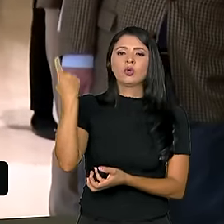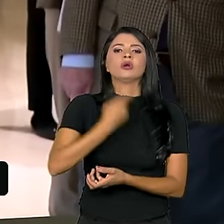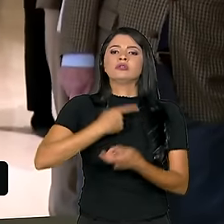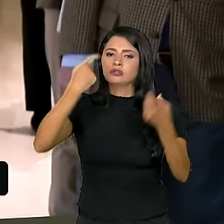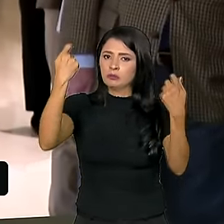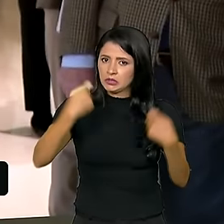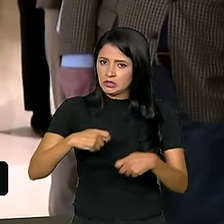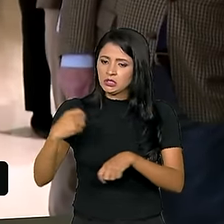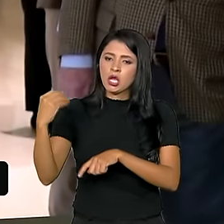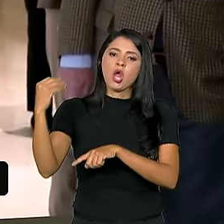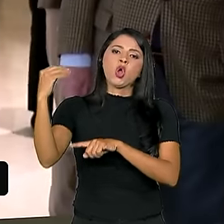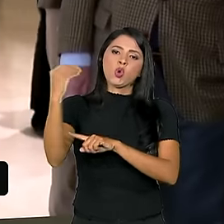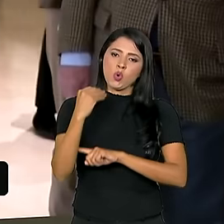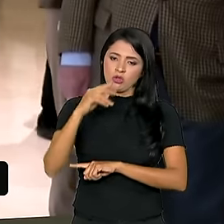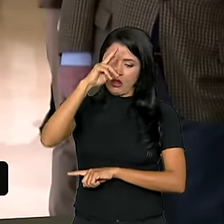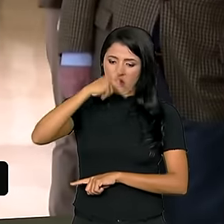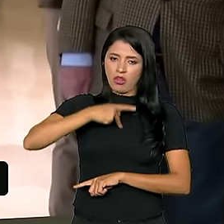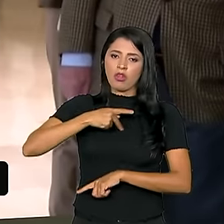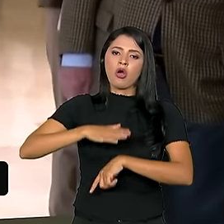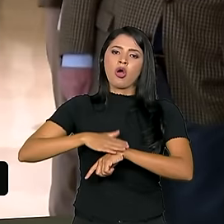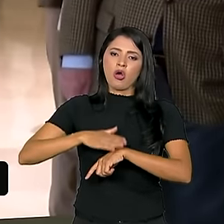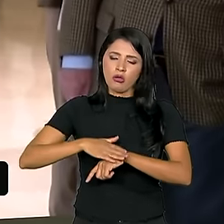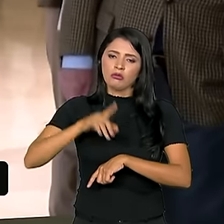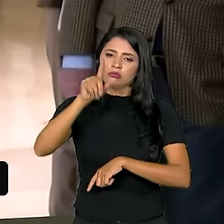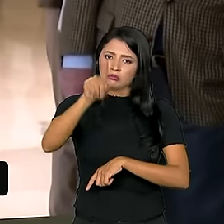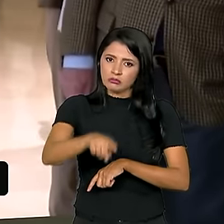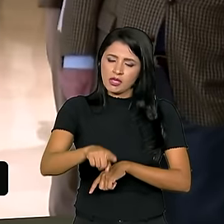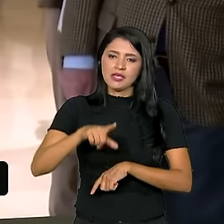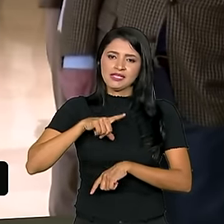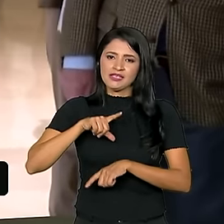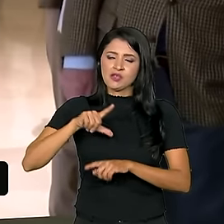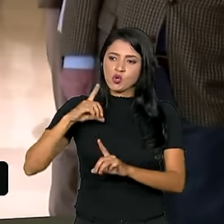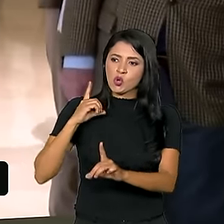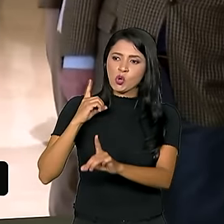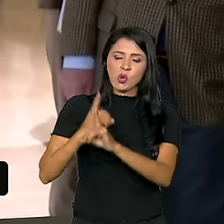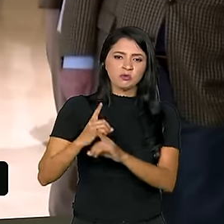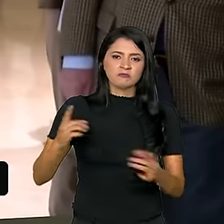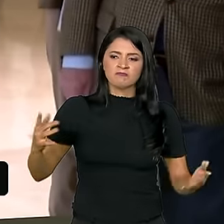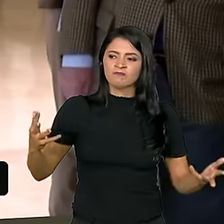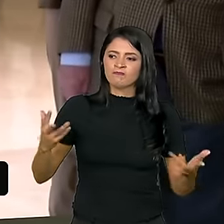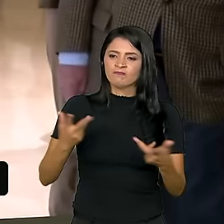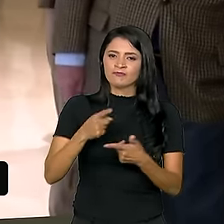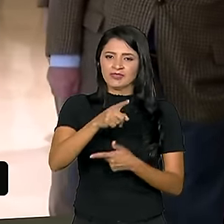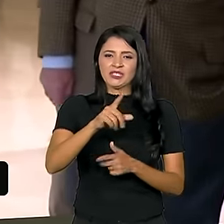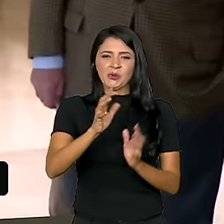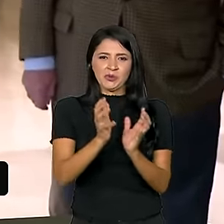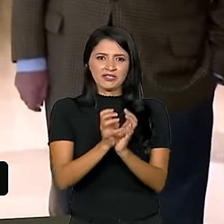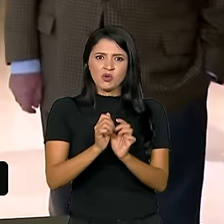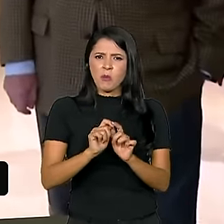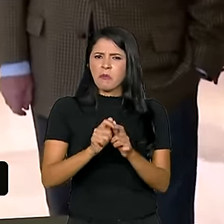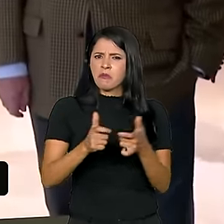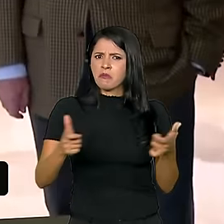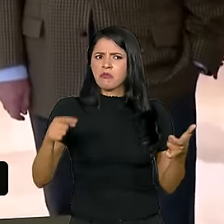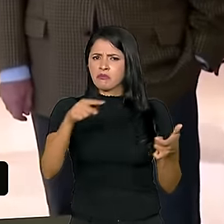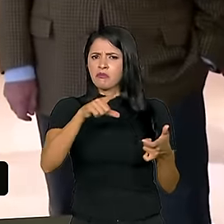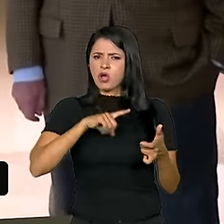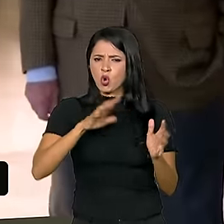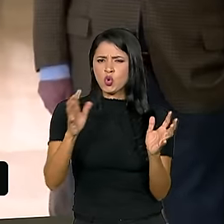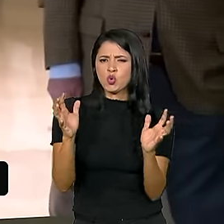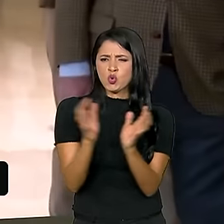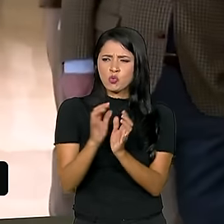aqui. Então, essa é a riqueza desse encontro. O Brasil, acho que está com a maior delegação de todos os países,